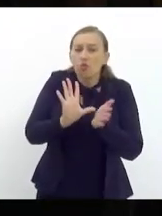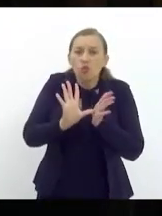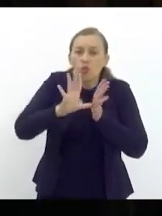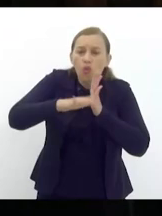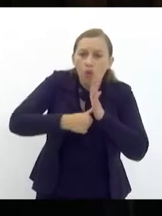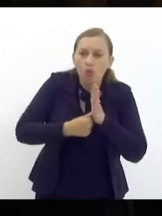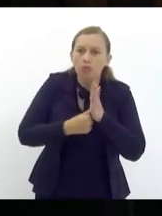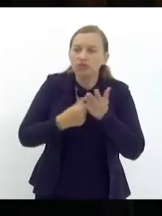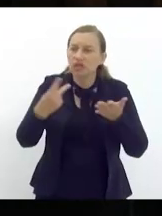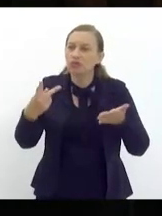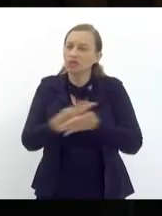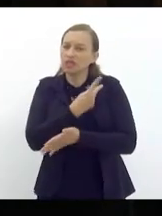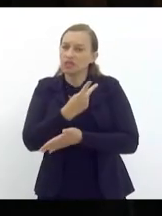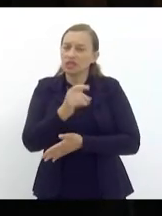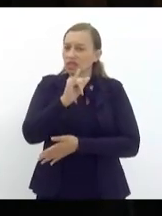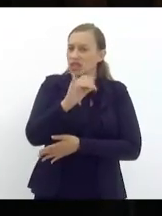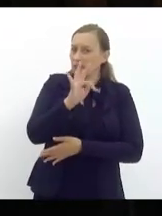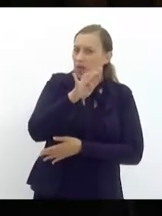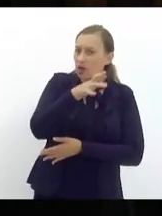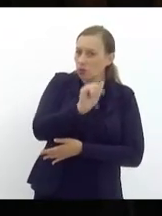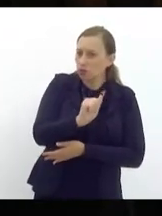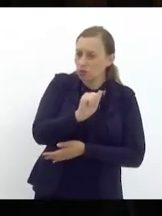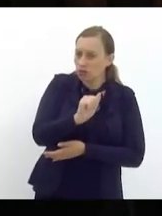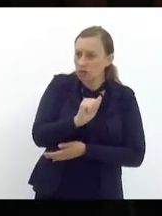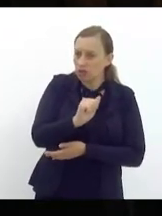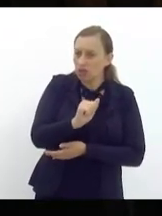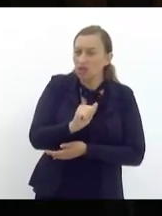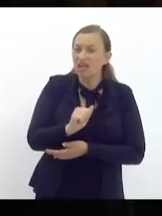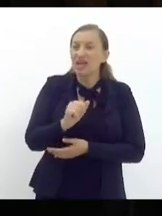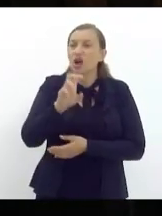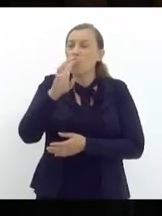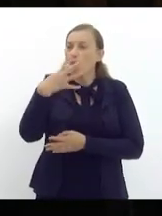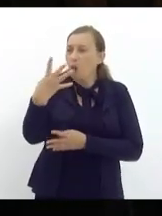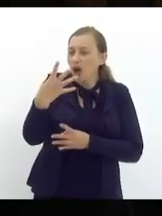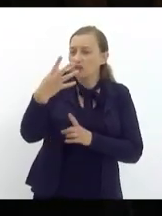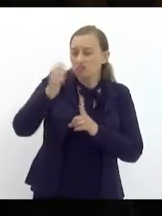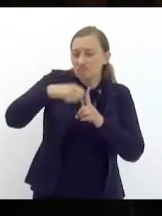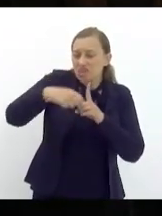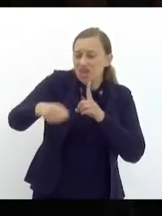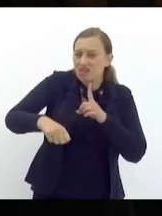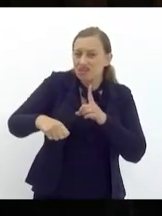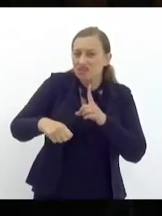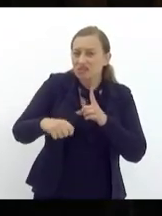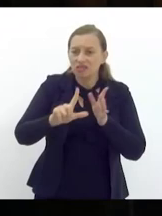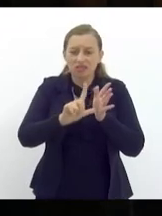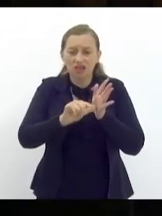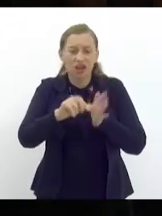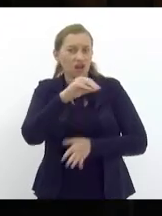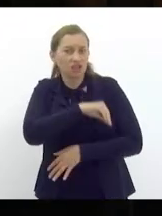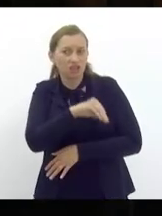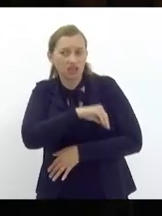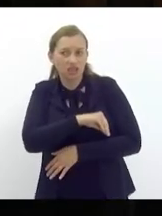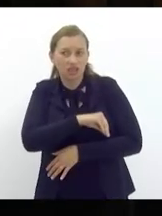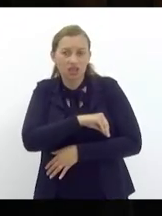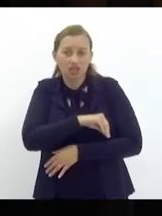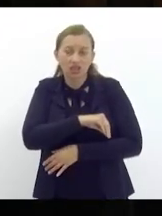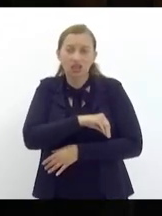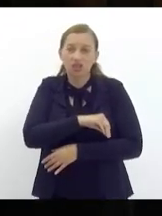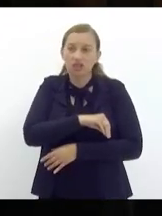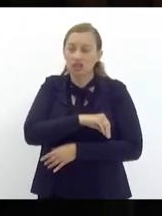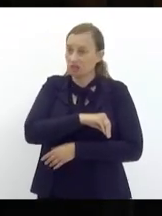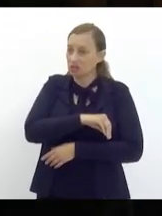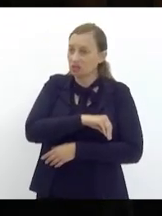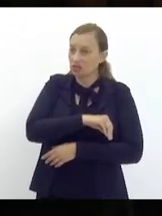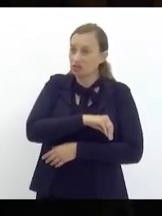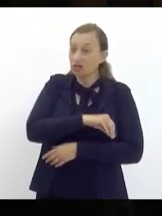inaceitável como eu disse aqui os RPS com quatro meses e salário atrasados paciente esperando seis meses o